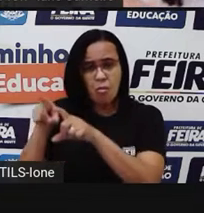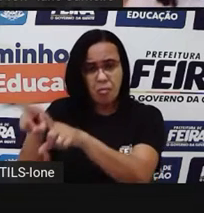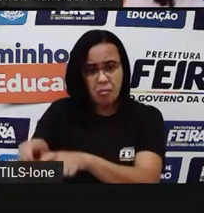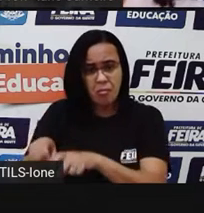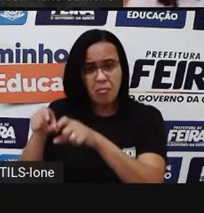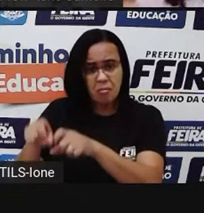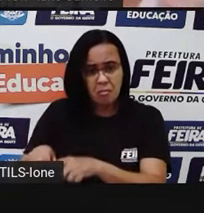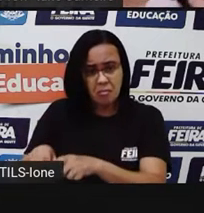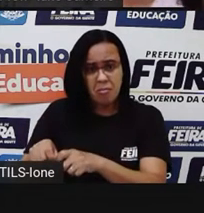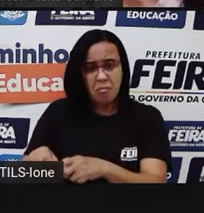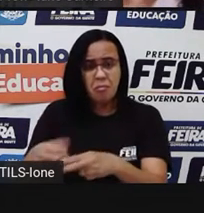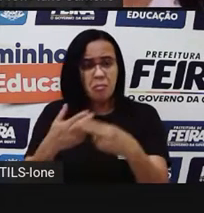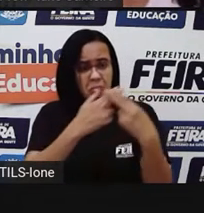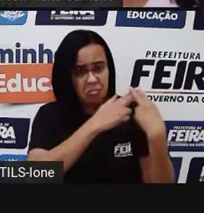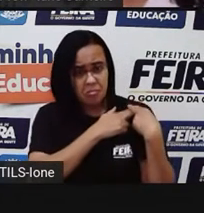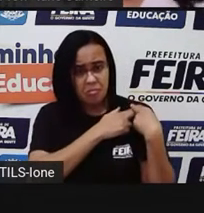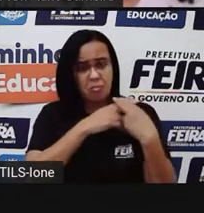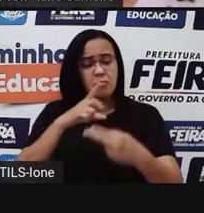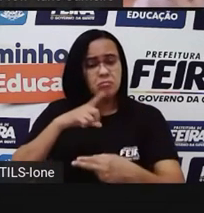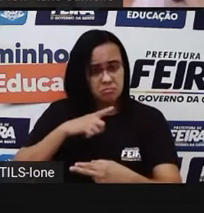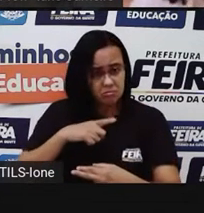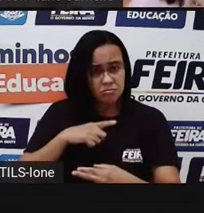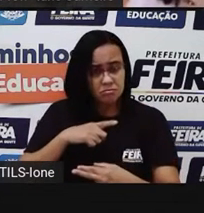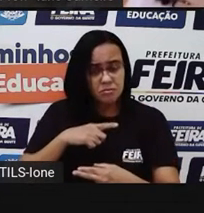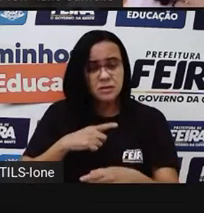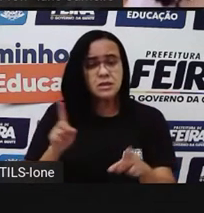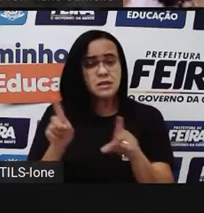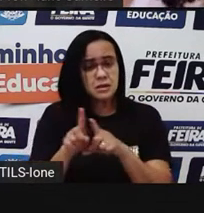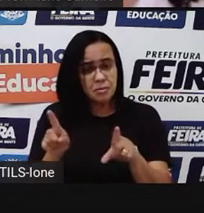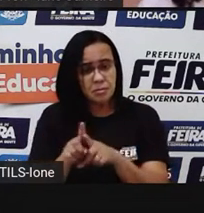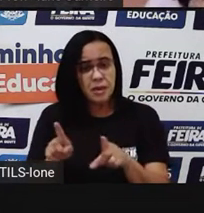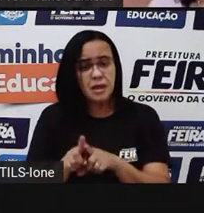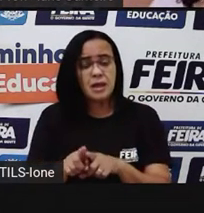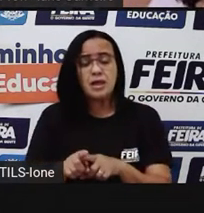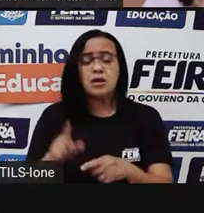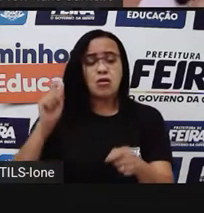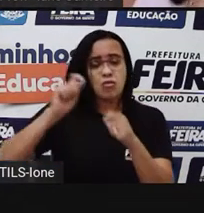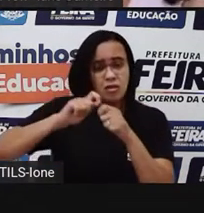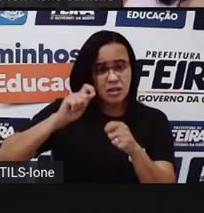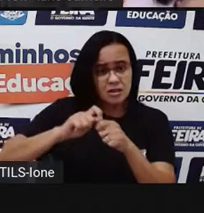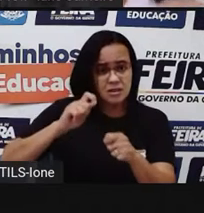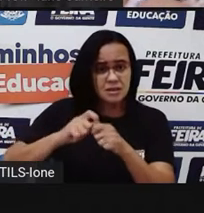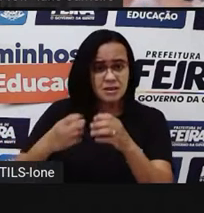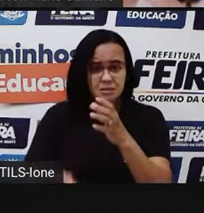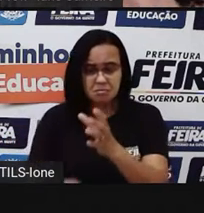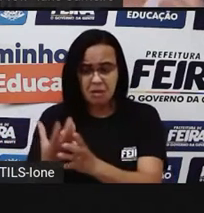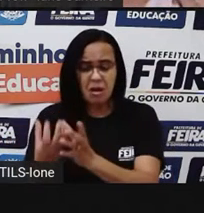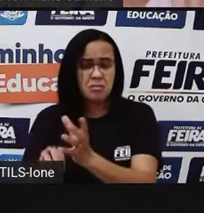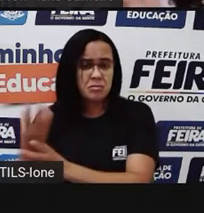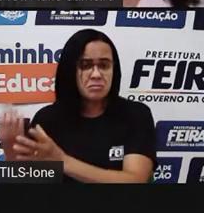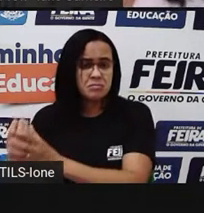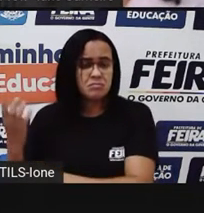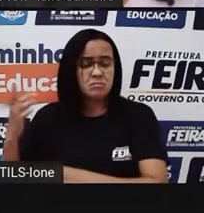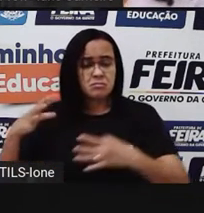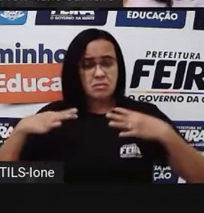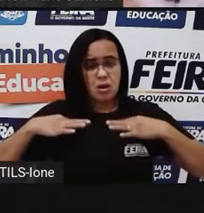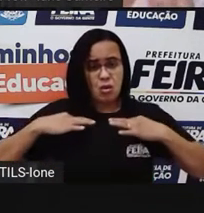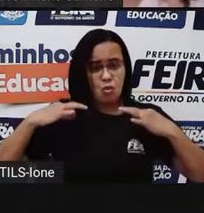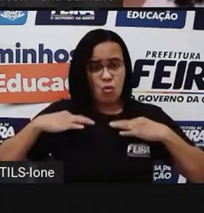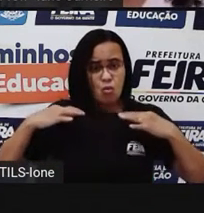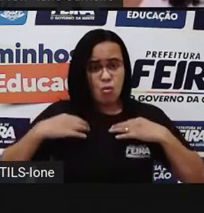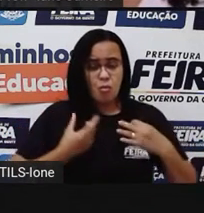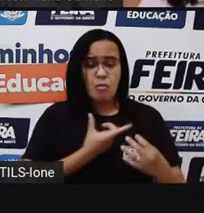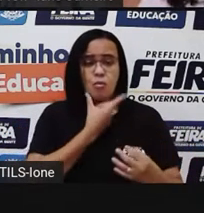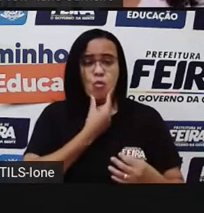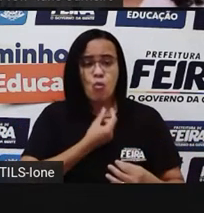respeitando as vaquinhas, os bezerros, né? Será que ao produzir roupa para a gente vestir, será que o dono da indústria, da